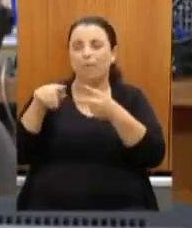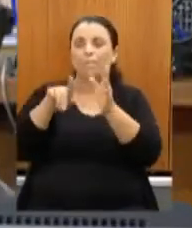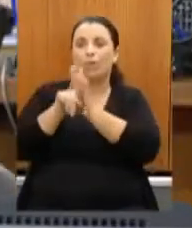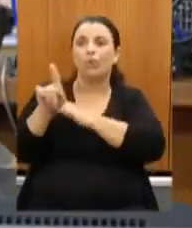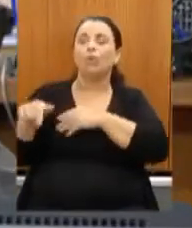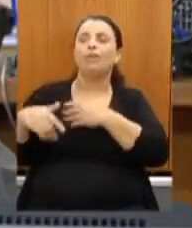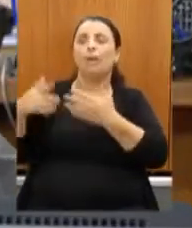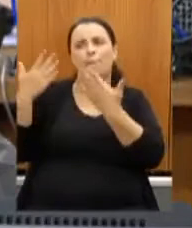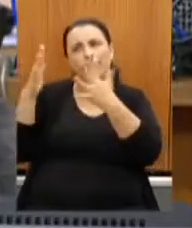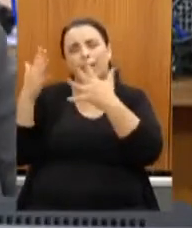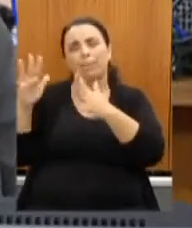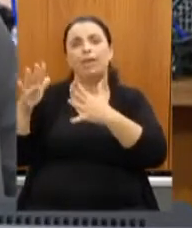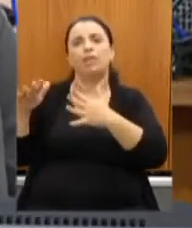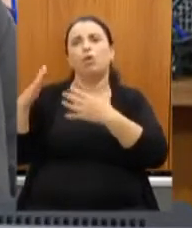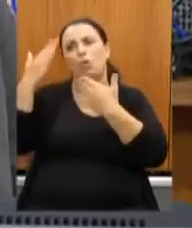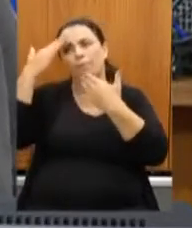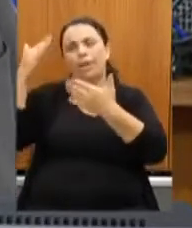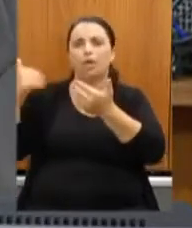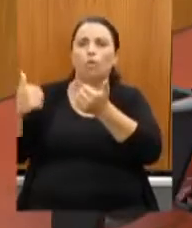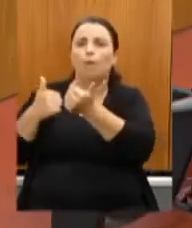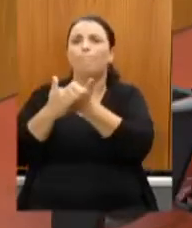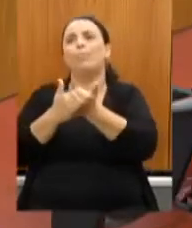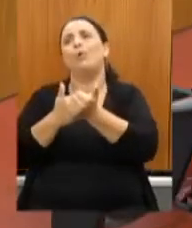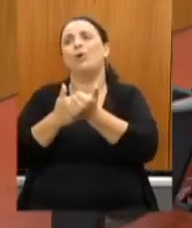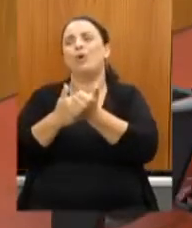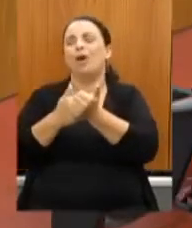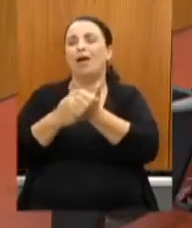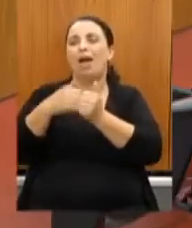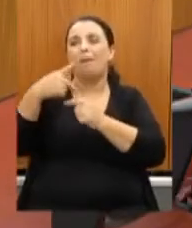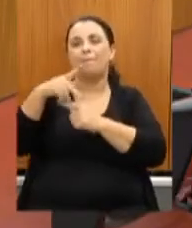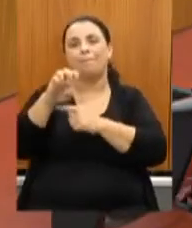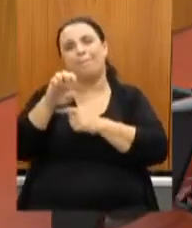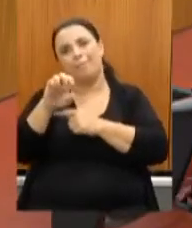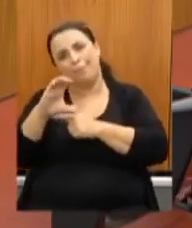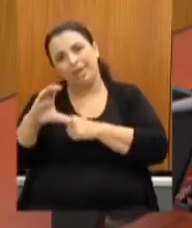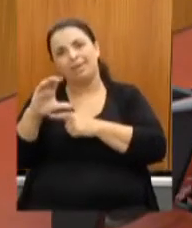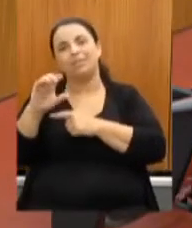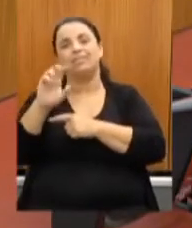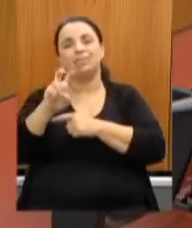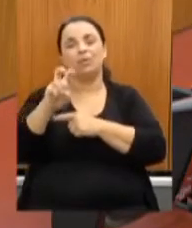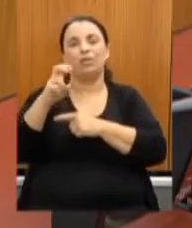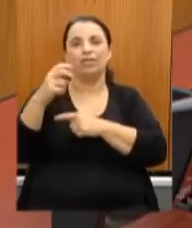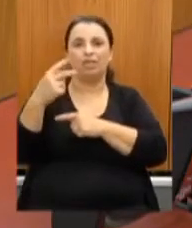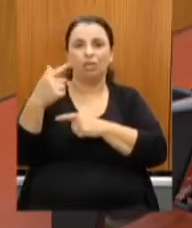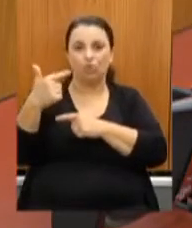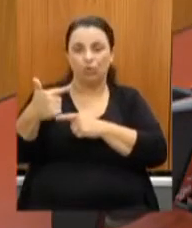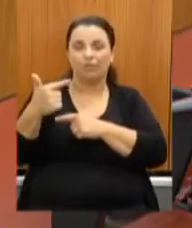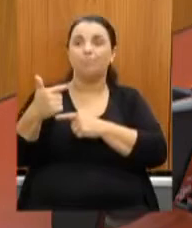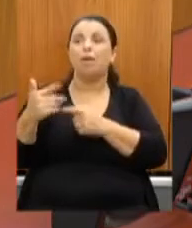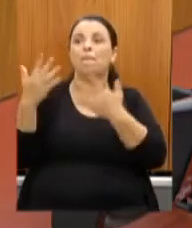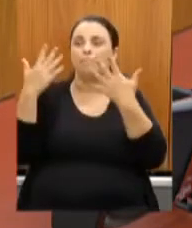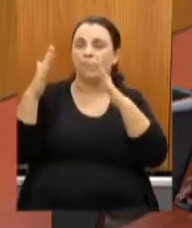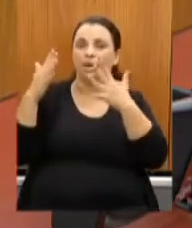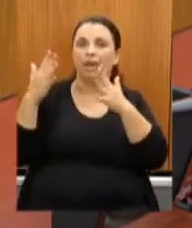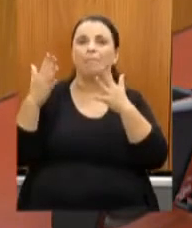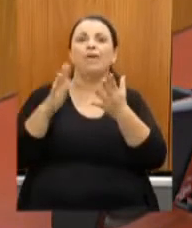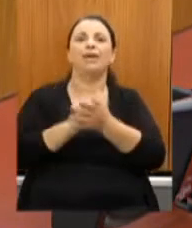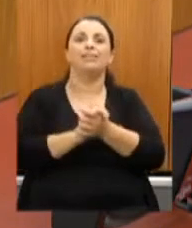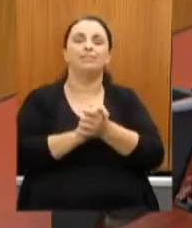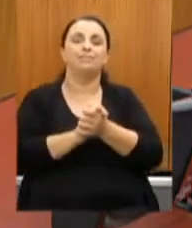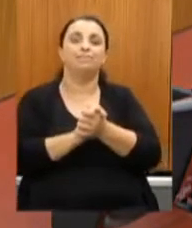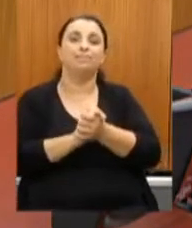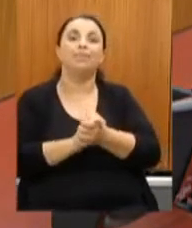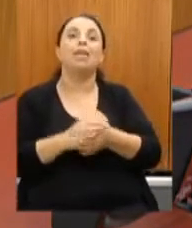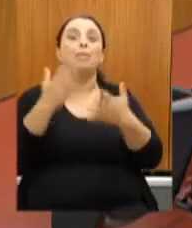tem dado a nossa PEC 52 secretário parabéns pela PEC 52 que avanço proteger